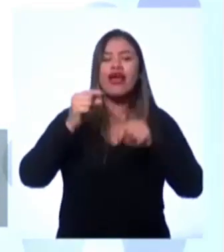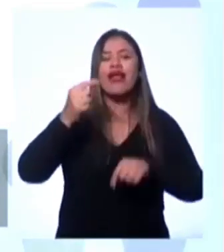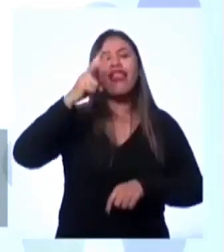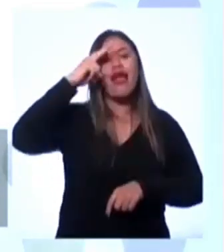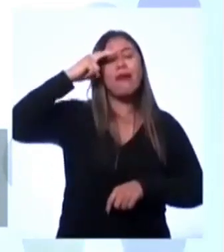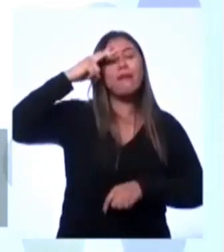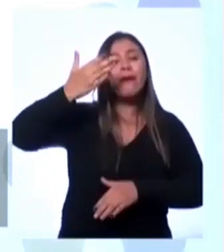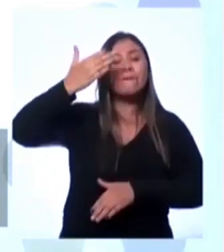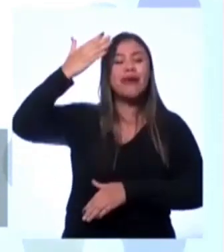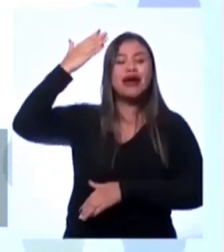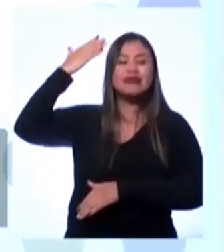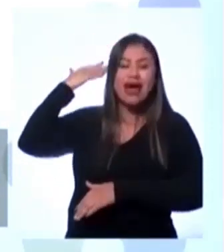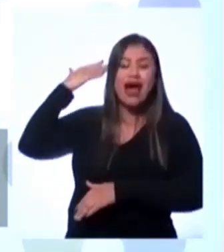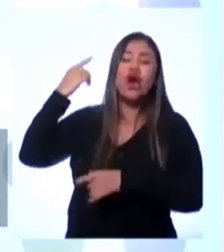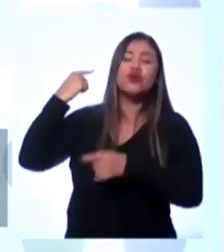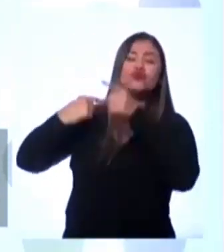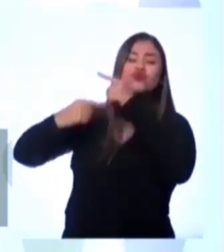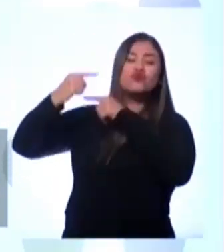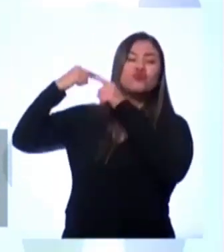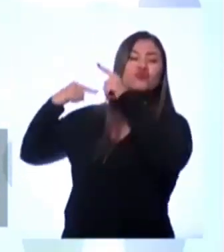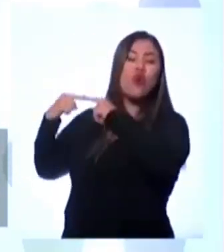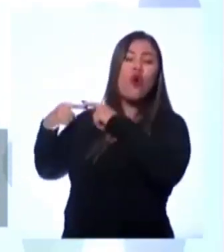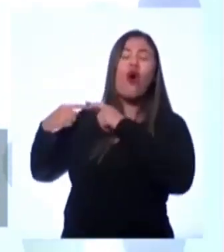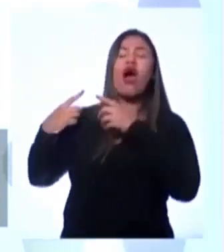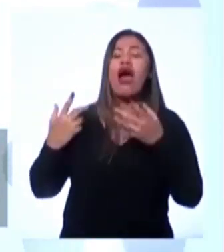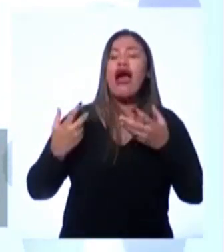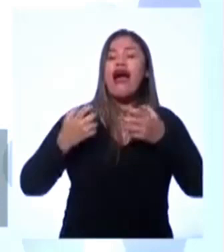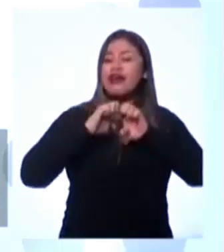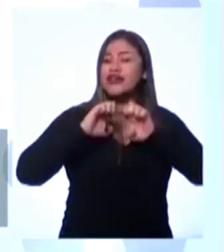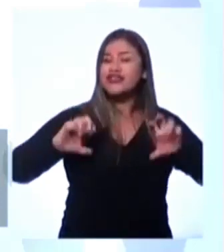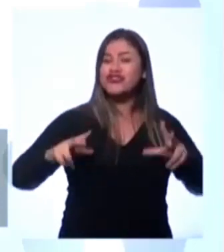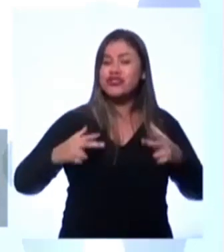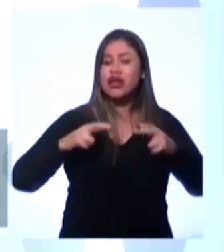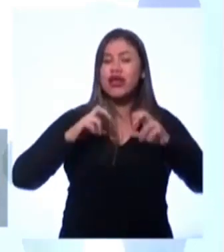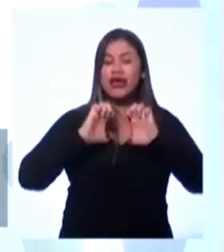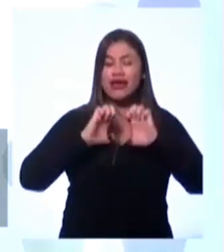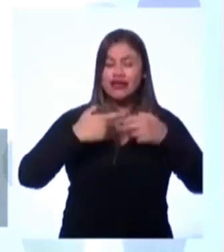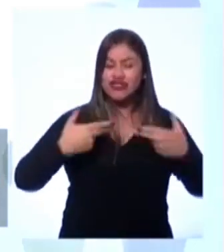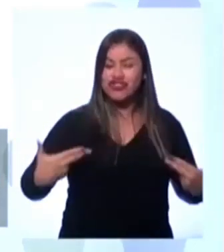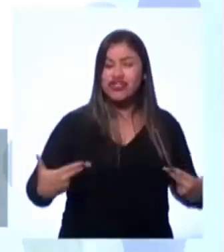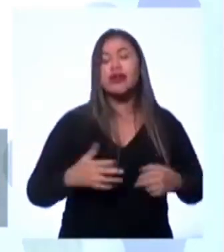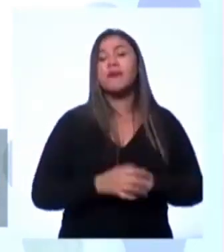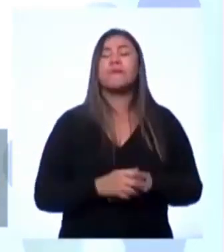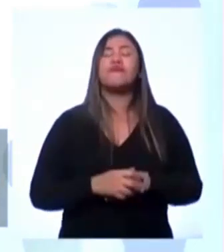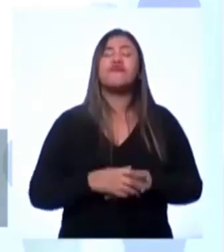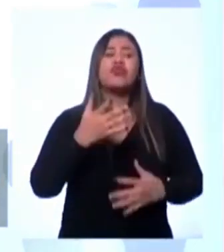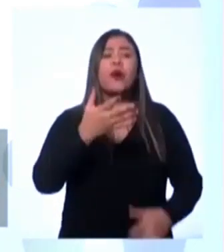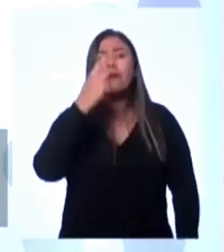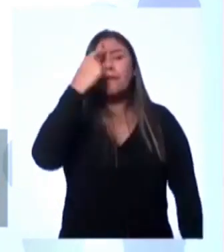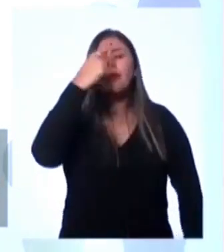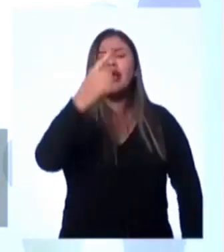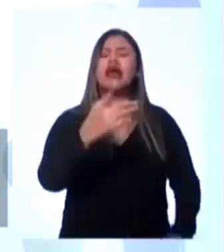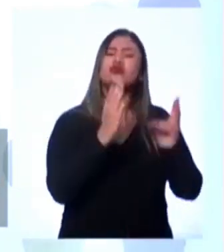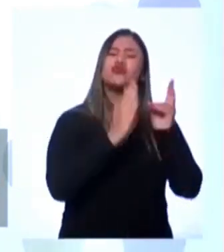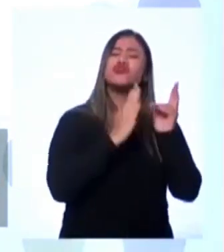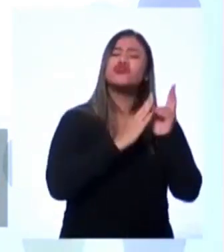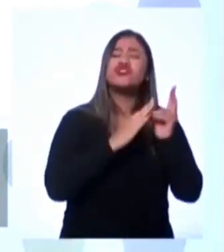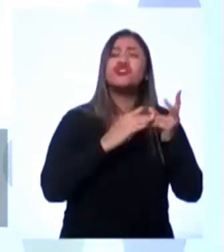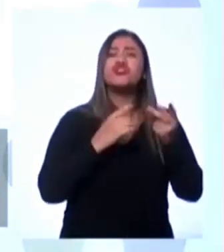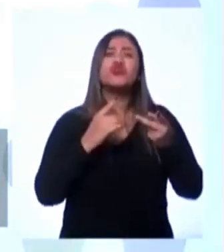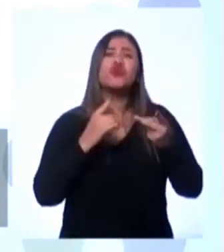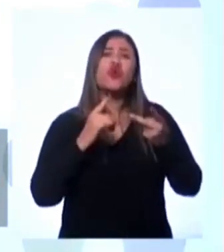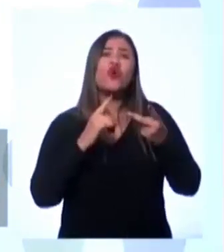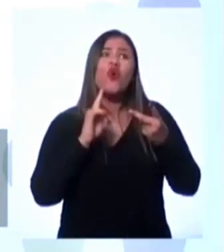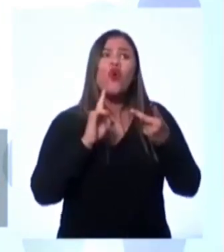diferentes etnias. Então, quais povos indígenas compõem a sua ascendência, descendência? Quais